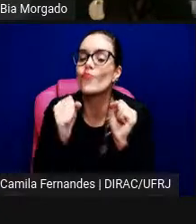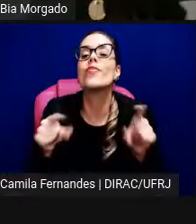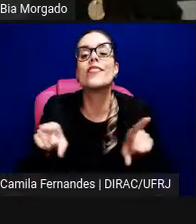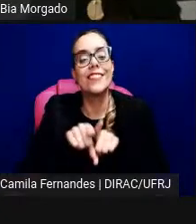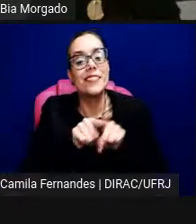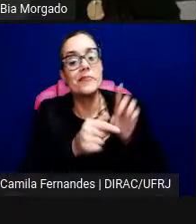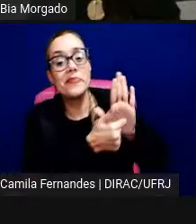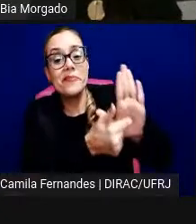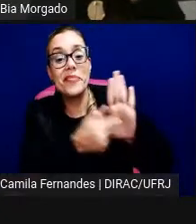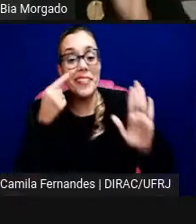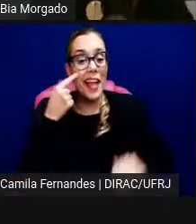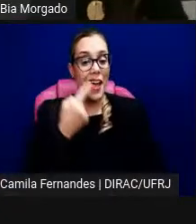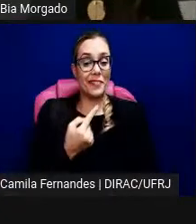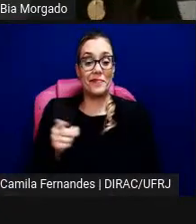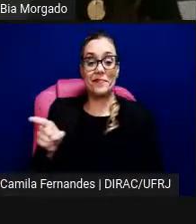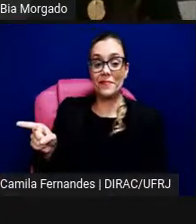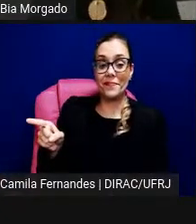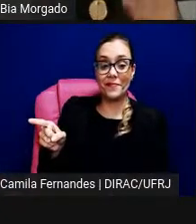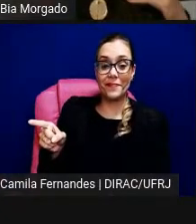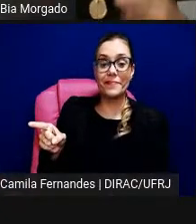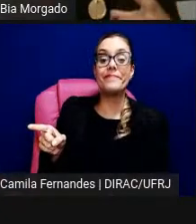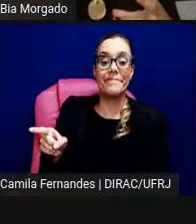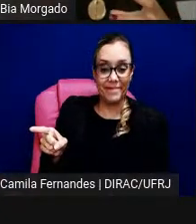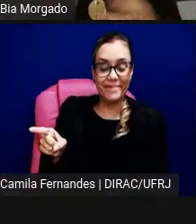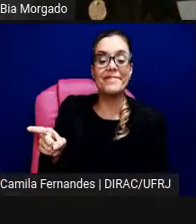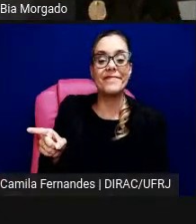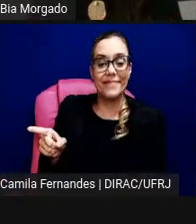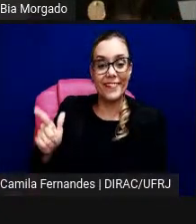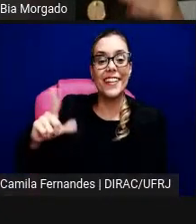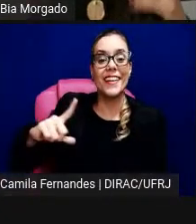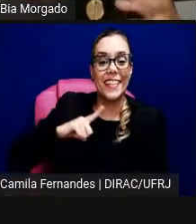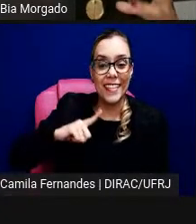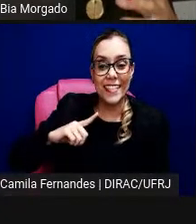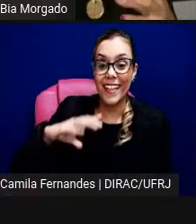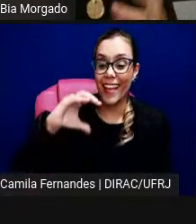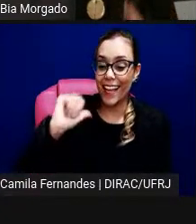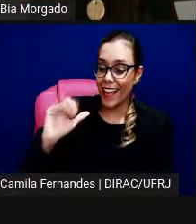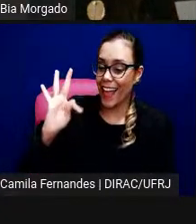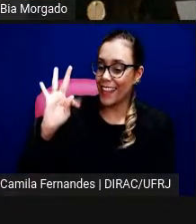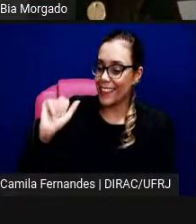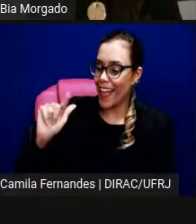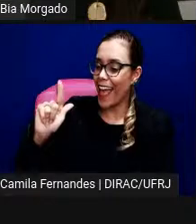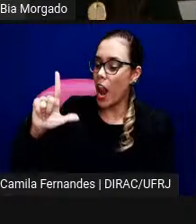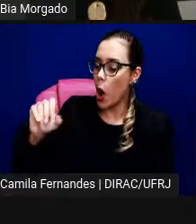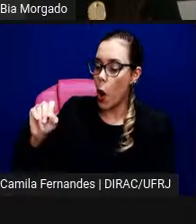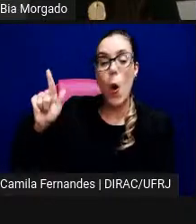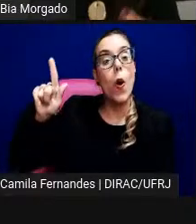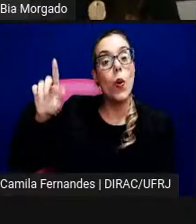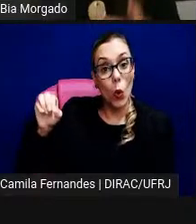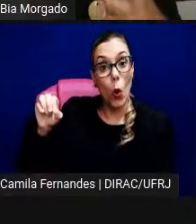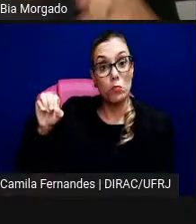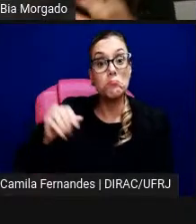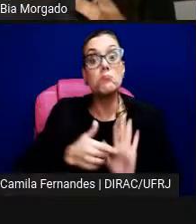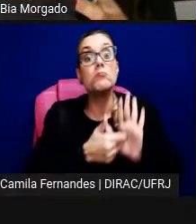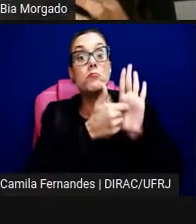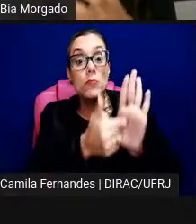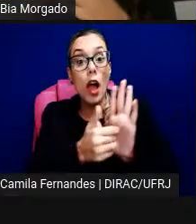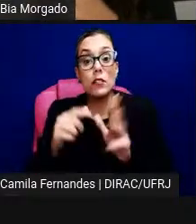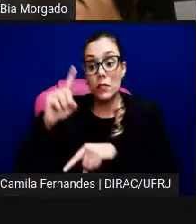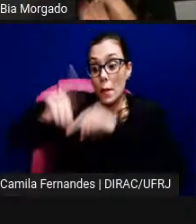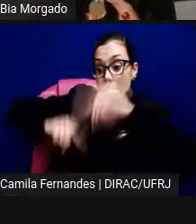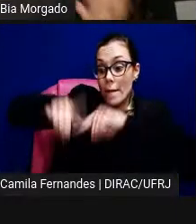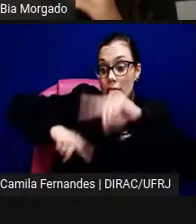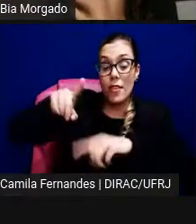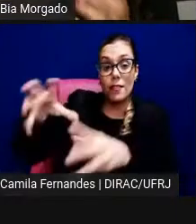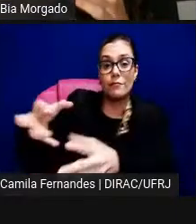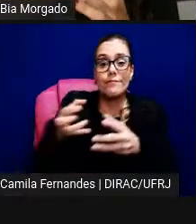chamar a atenção foi o catálogo. No catálogo ele mostra pessoas segurando os objetos, então ela mostra que aquela obra